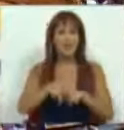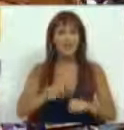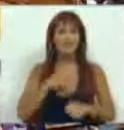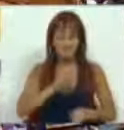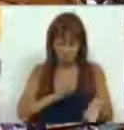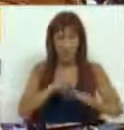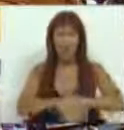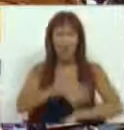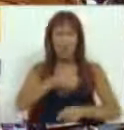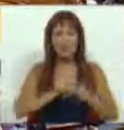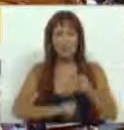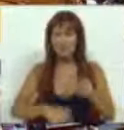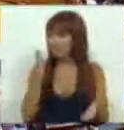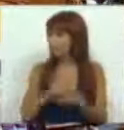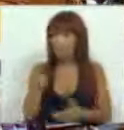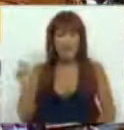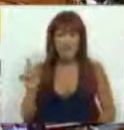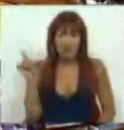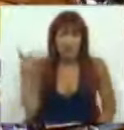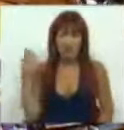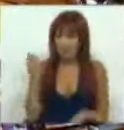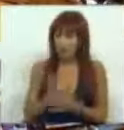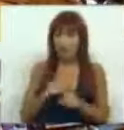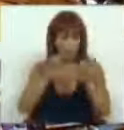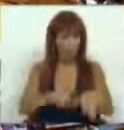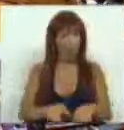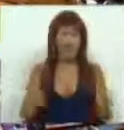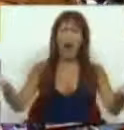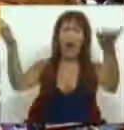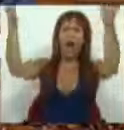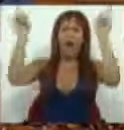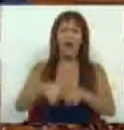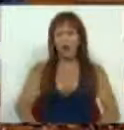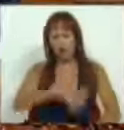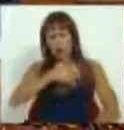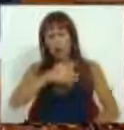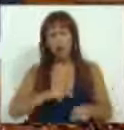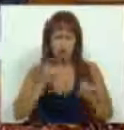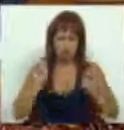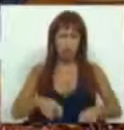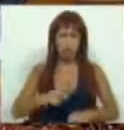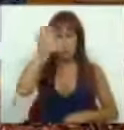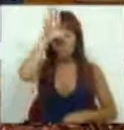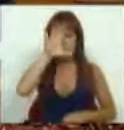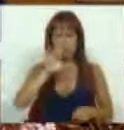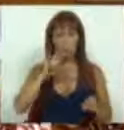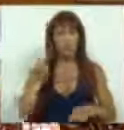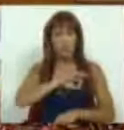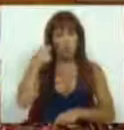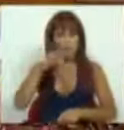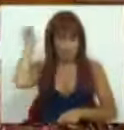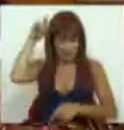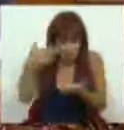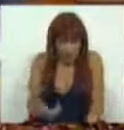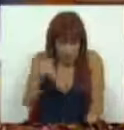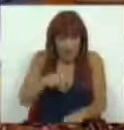poder continuar a entrevista. Foi apenas há seis meses que esta Câmara exultou com o discurso de tomada de posto do senhor Presidente da República, aqui